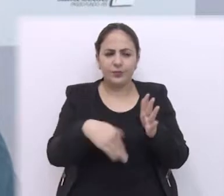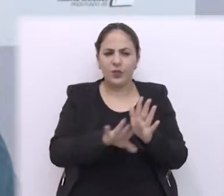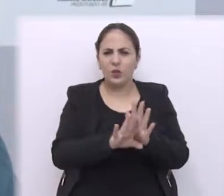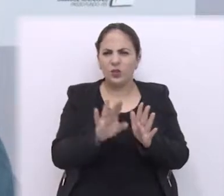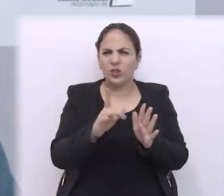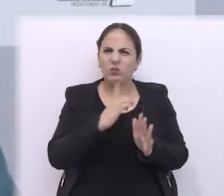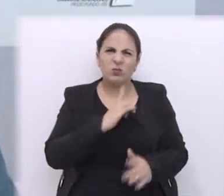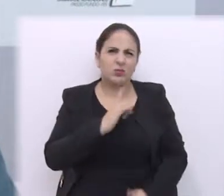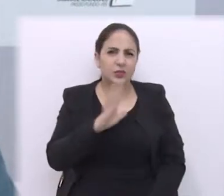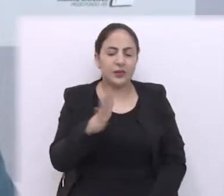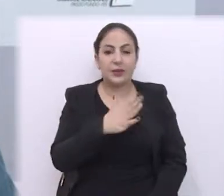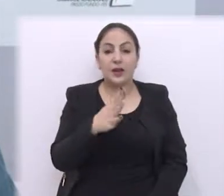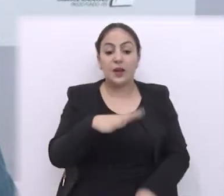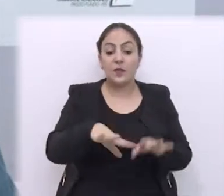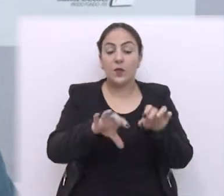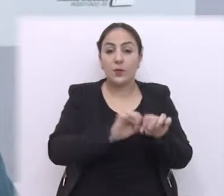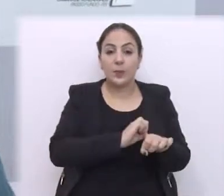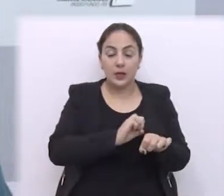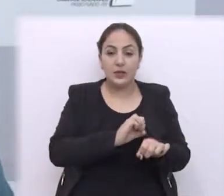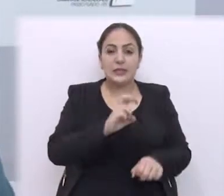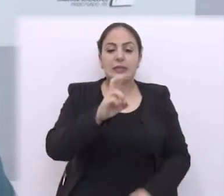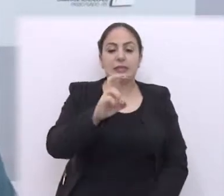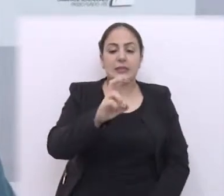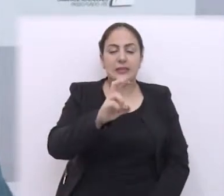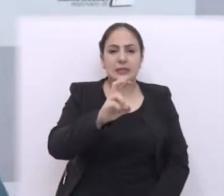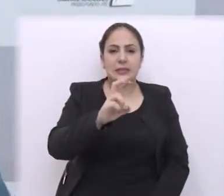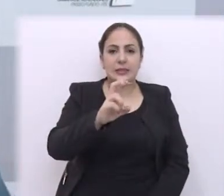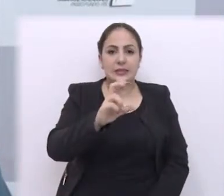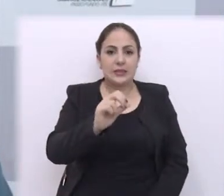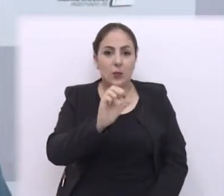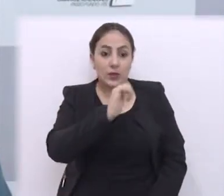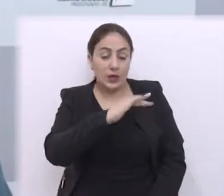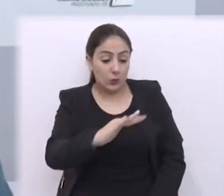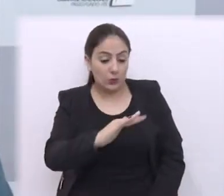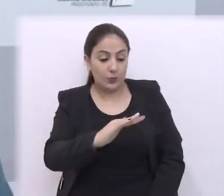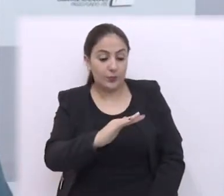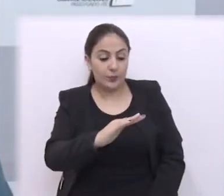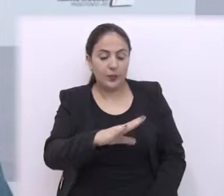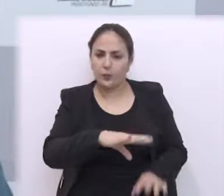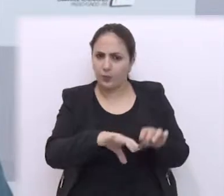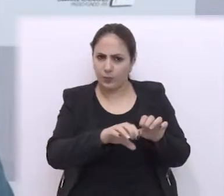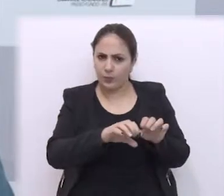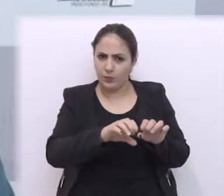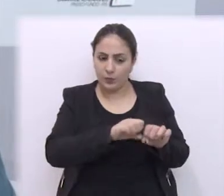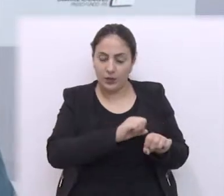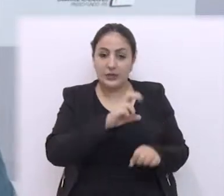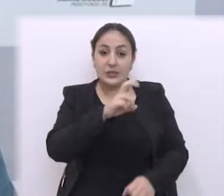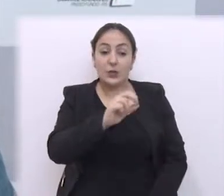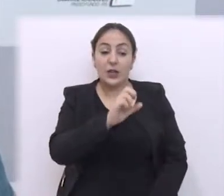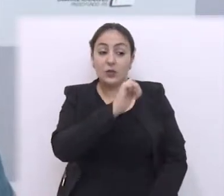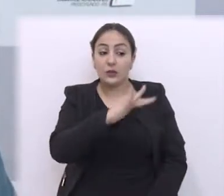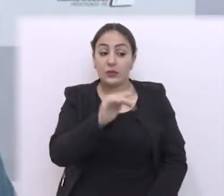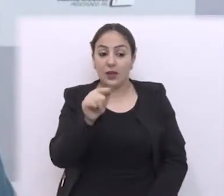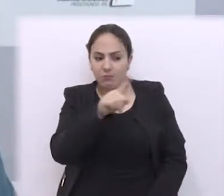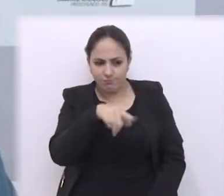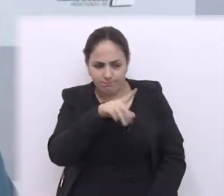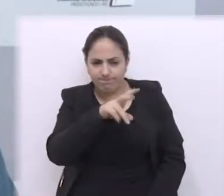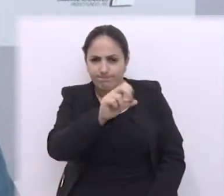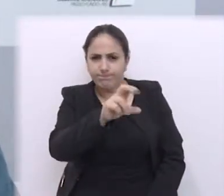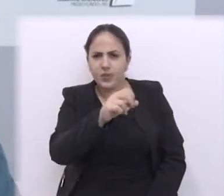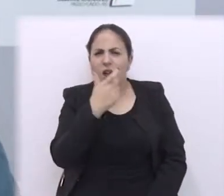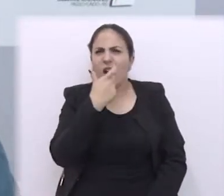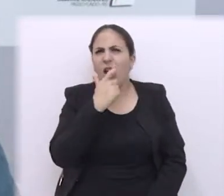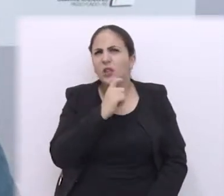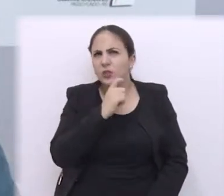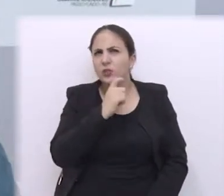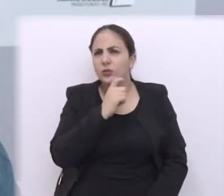chegou a ter, formar 50 alunos, formar 50 alunos, e desses 50